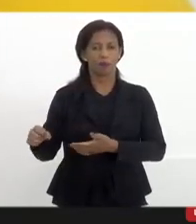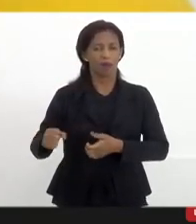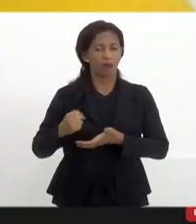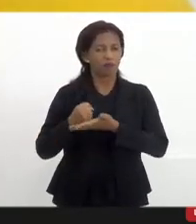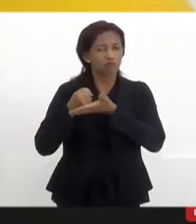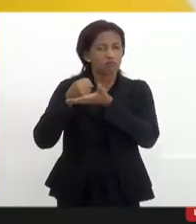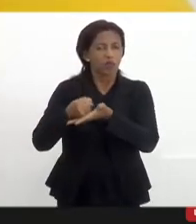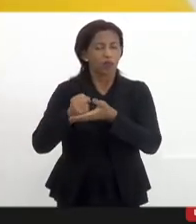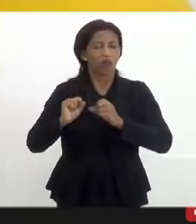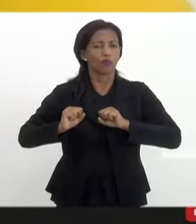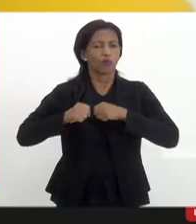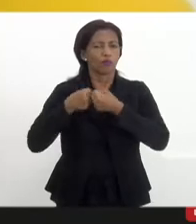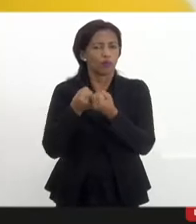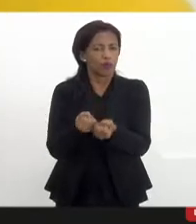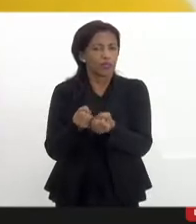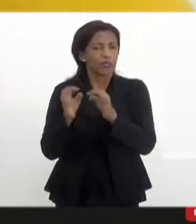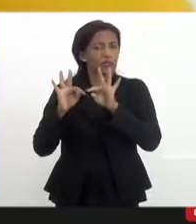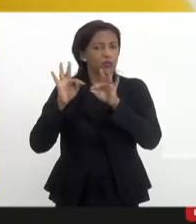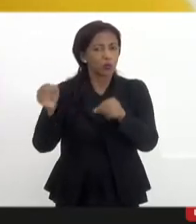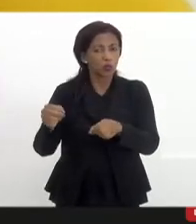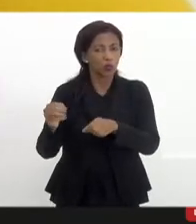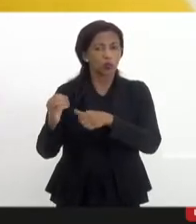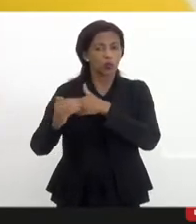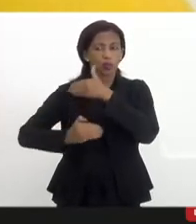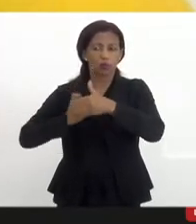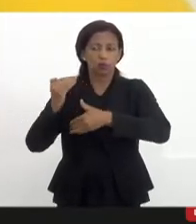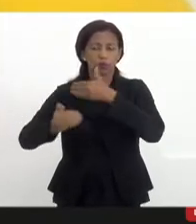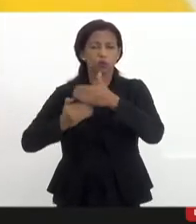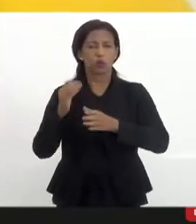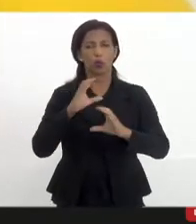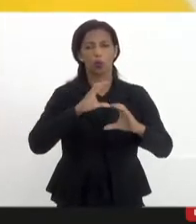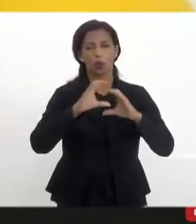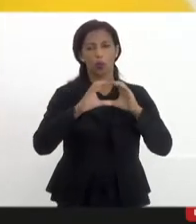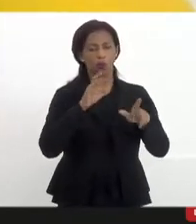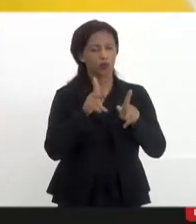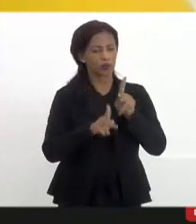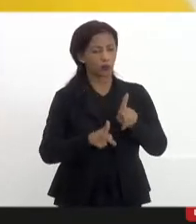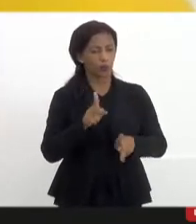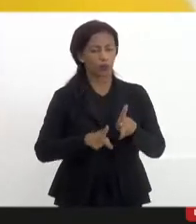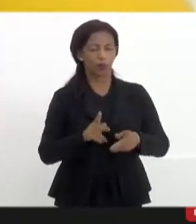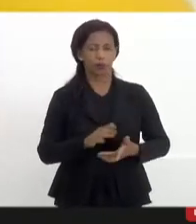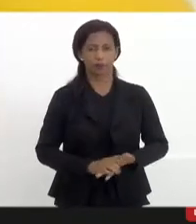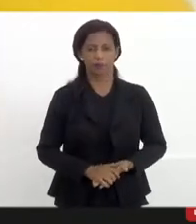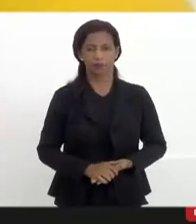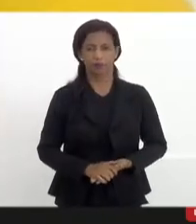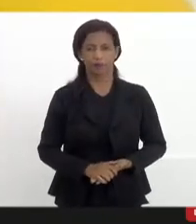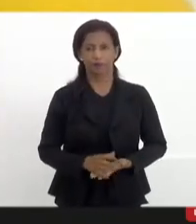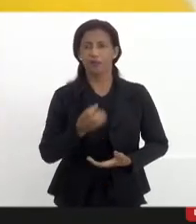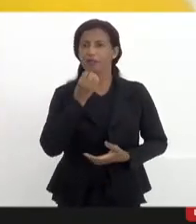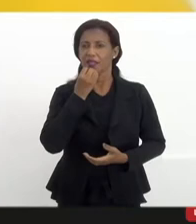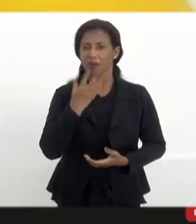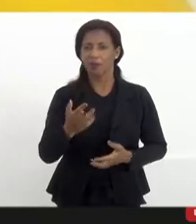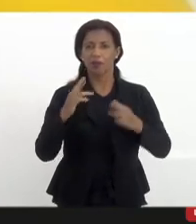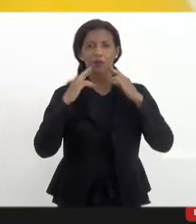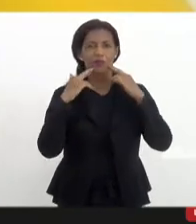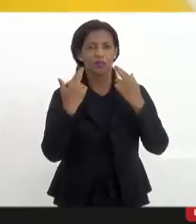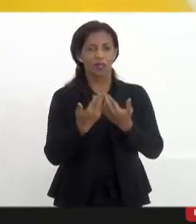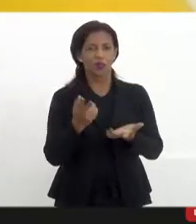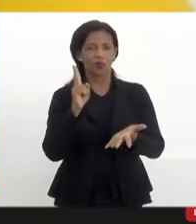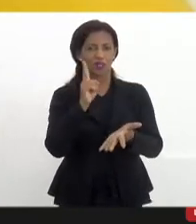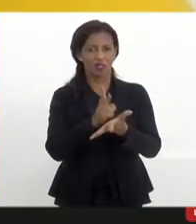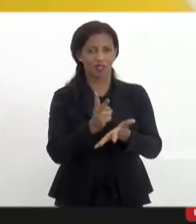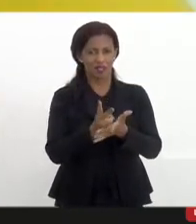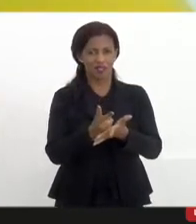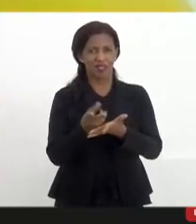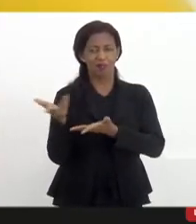todas as iniciativas que estão construindo comunicação popular. É isso, gente. é bom a gente se reunir sempre assim com a Frente